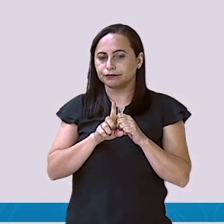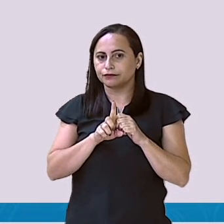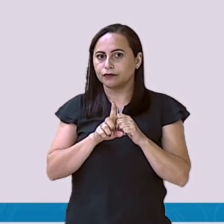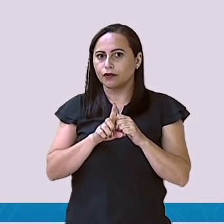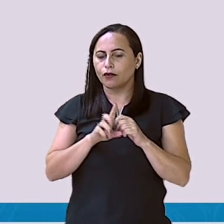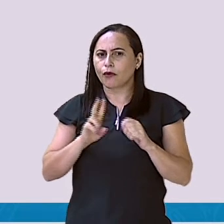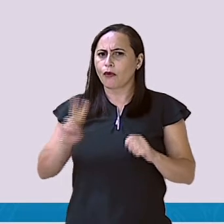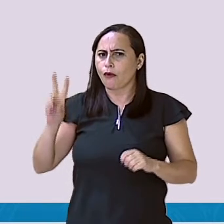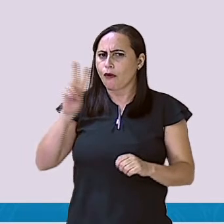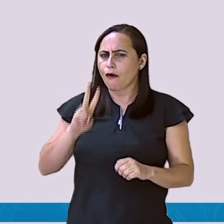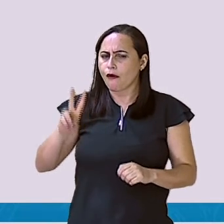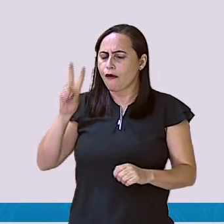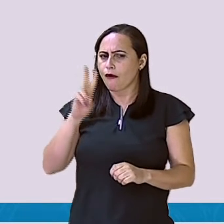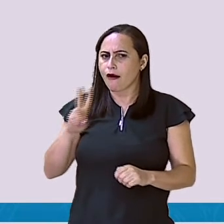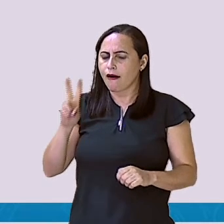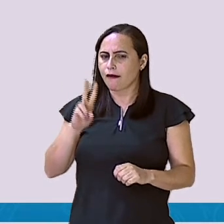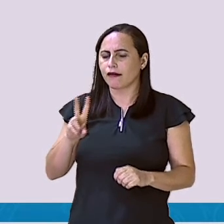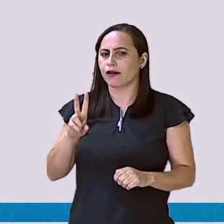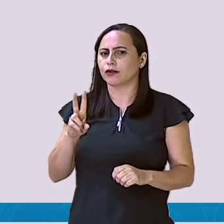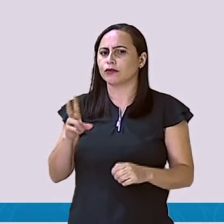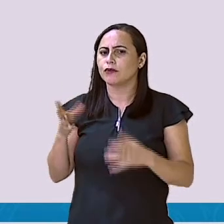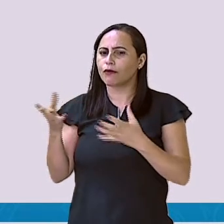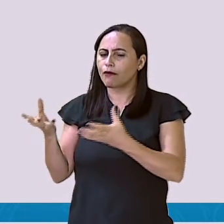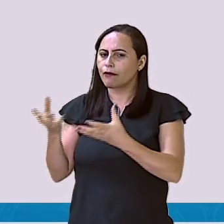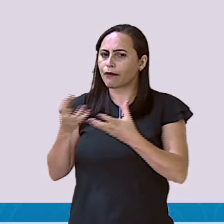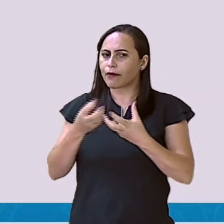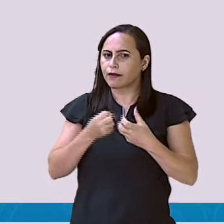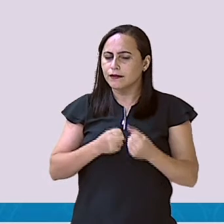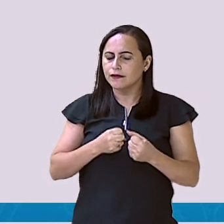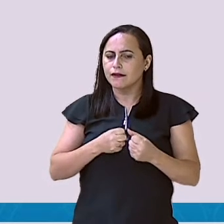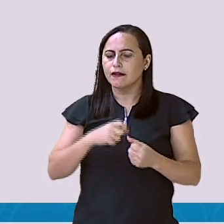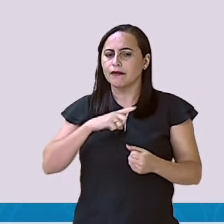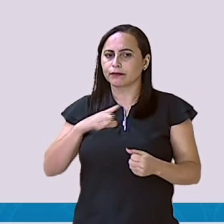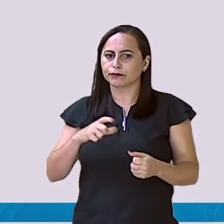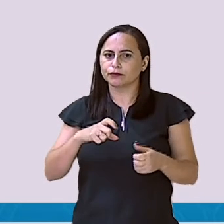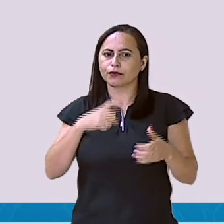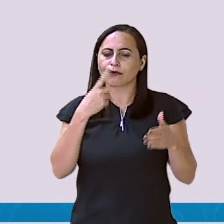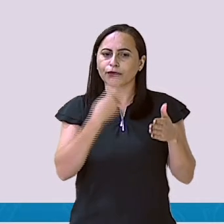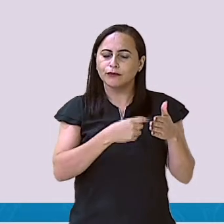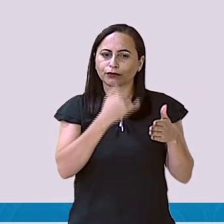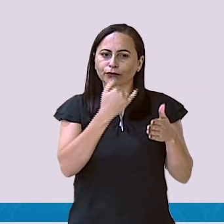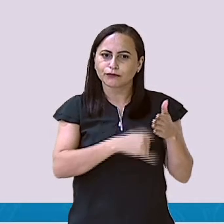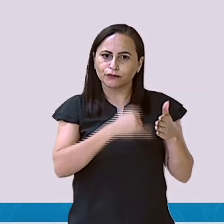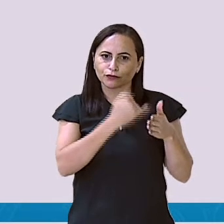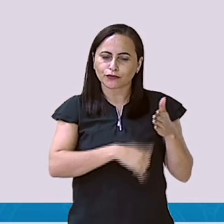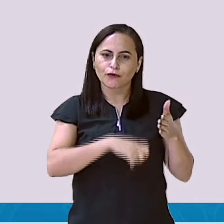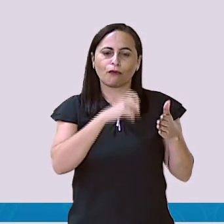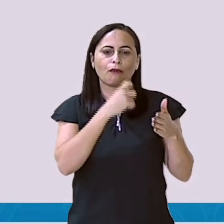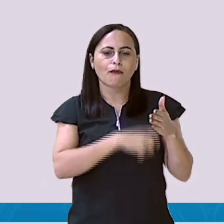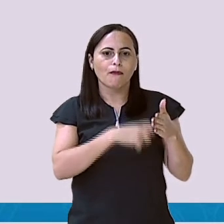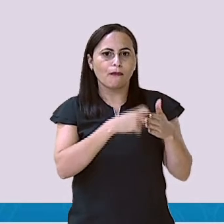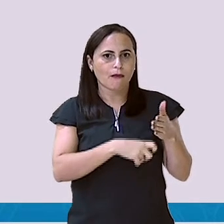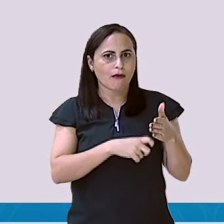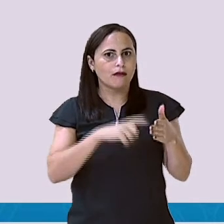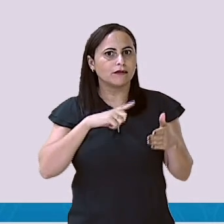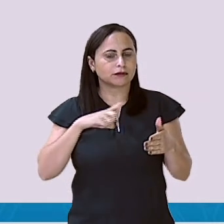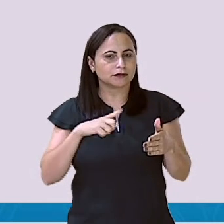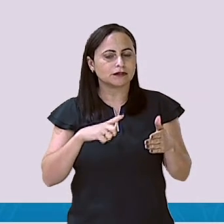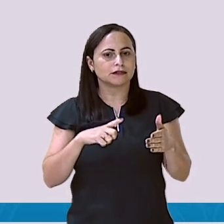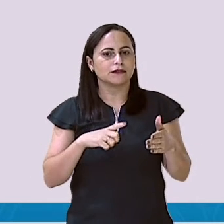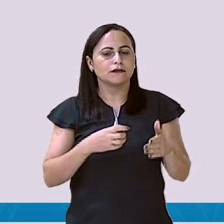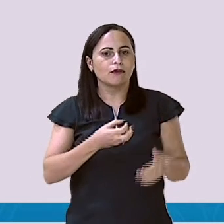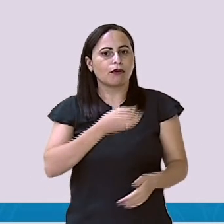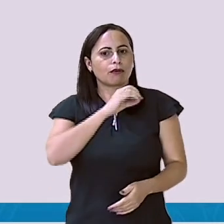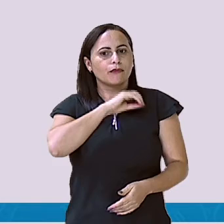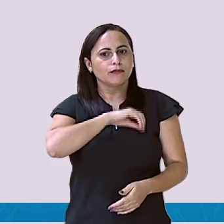você recebe, tem os descontos, os impostos, e tem o seu salário líquido, que foi depois dos descontos,